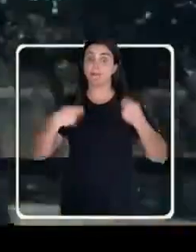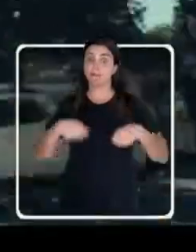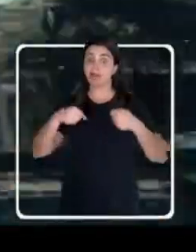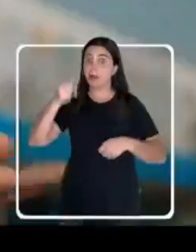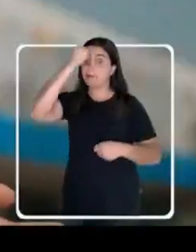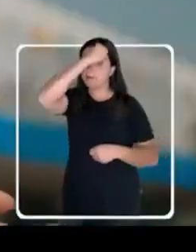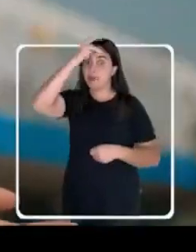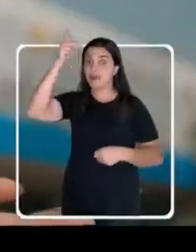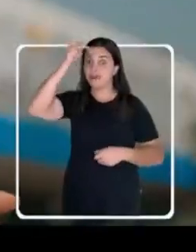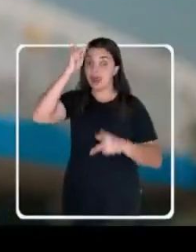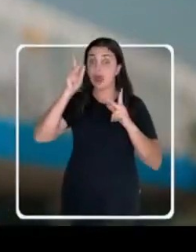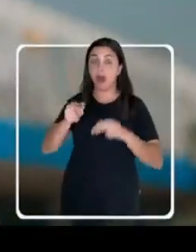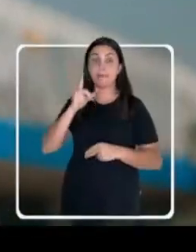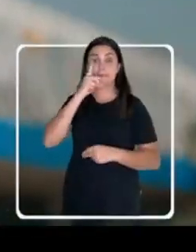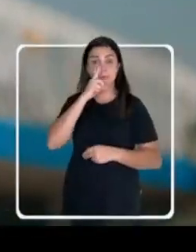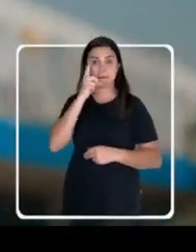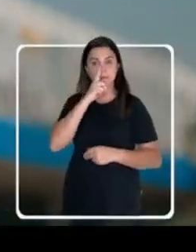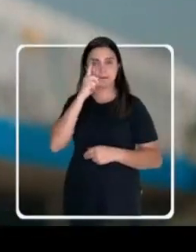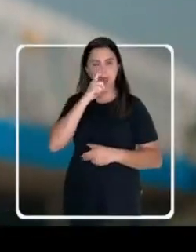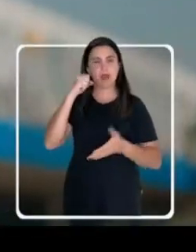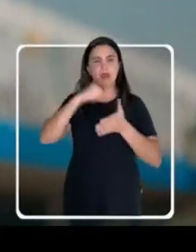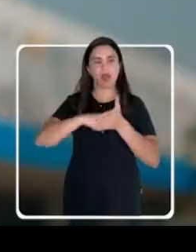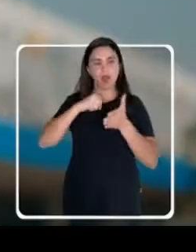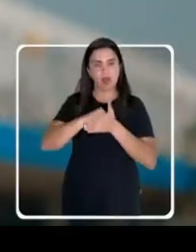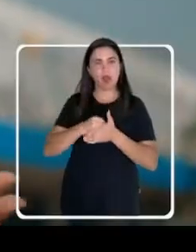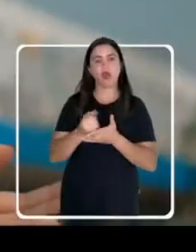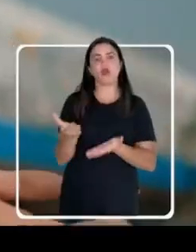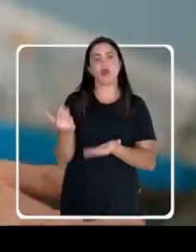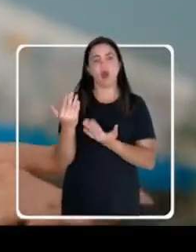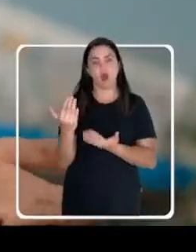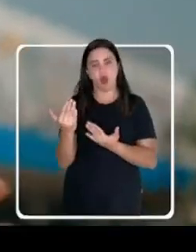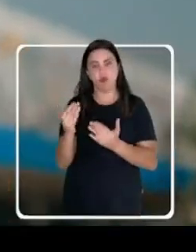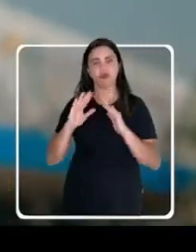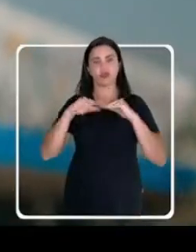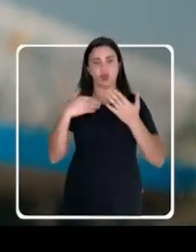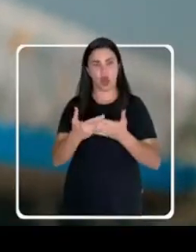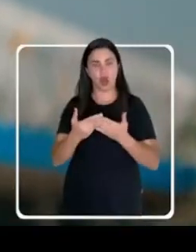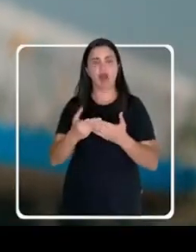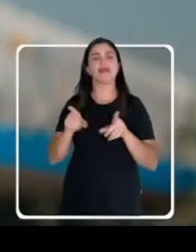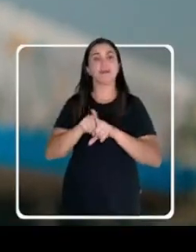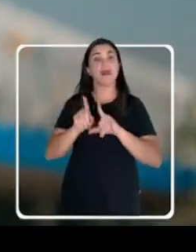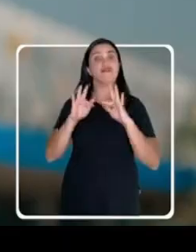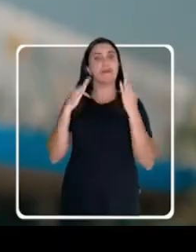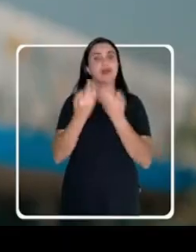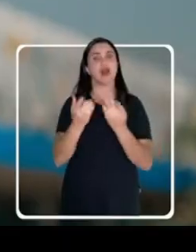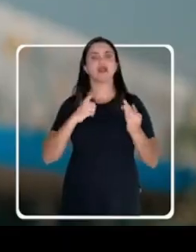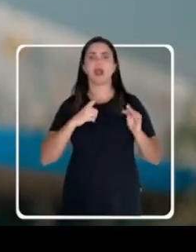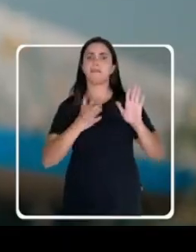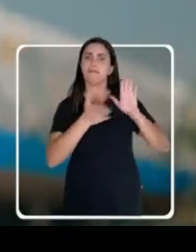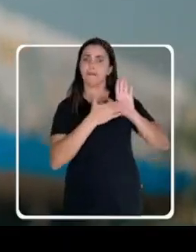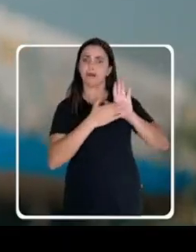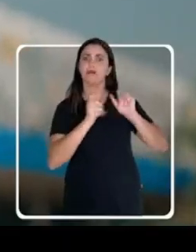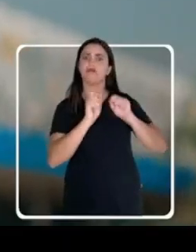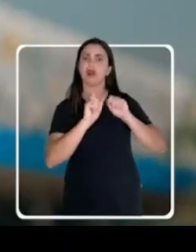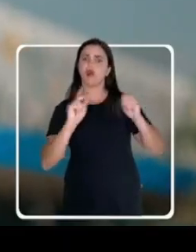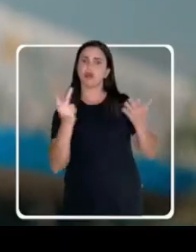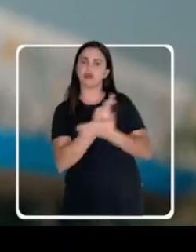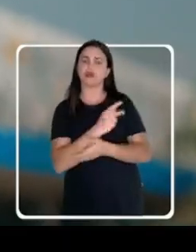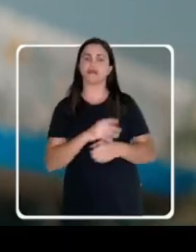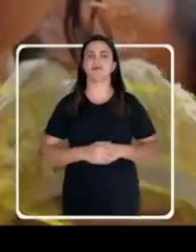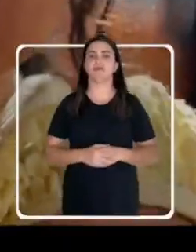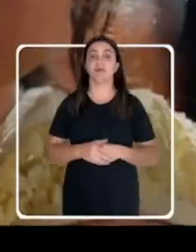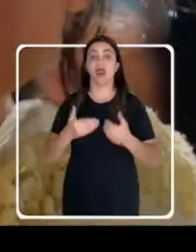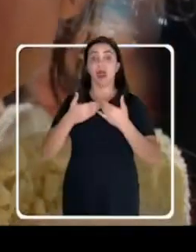Goiânia precisa de um prefeito como Mabel, que defende os jovens na escola, defende a família, tem propostas e